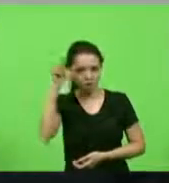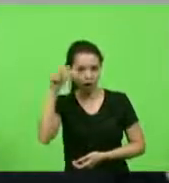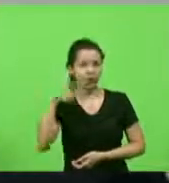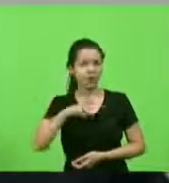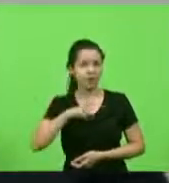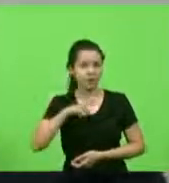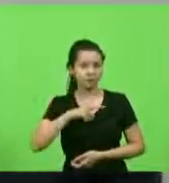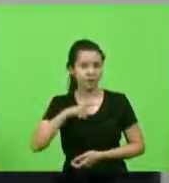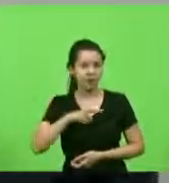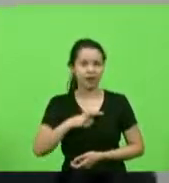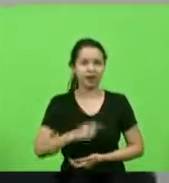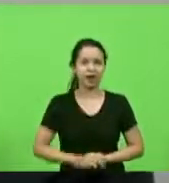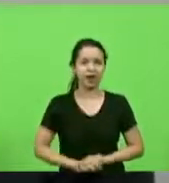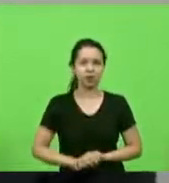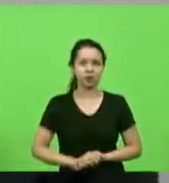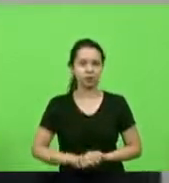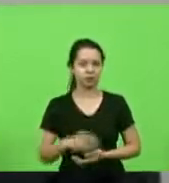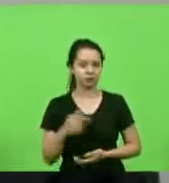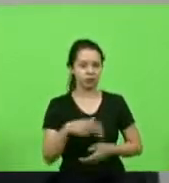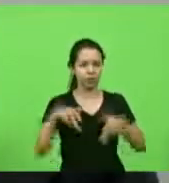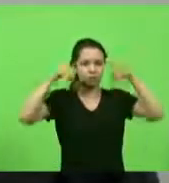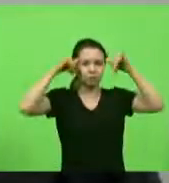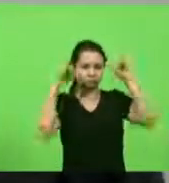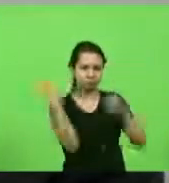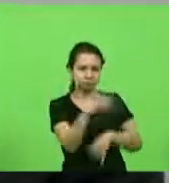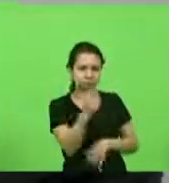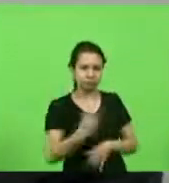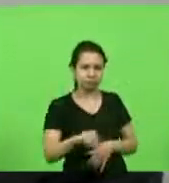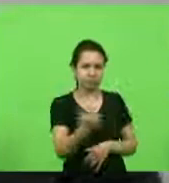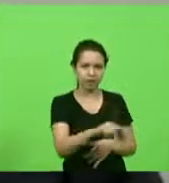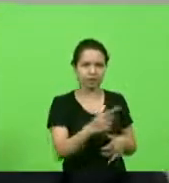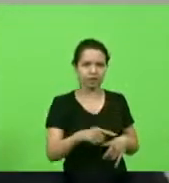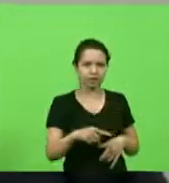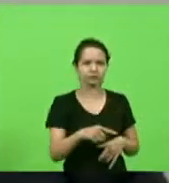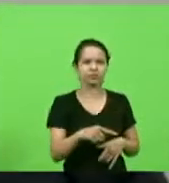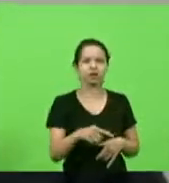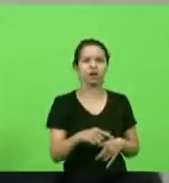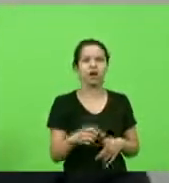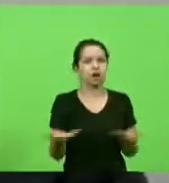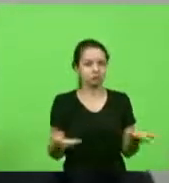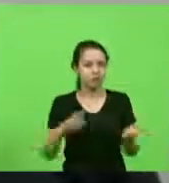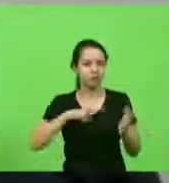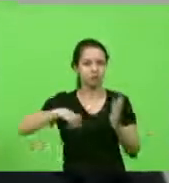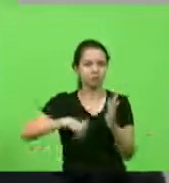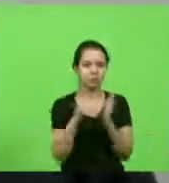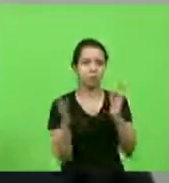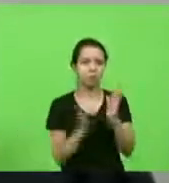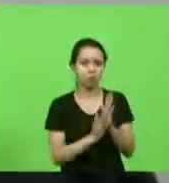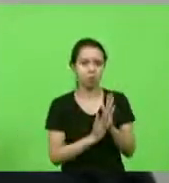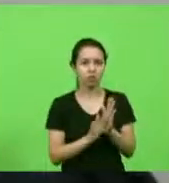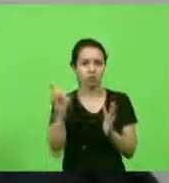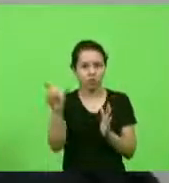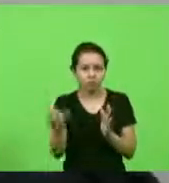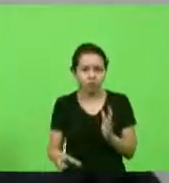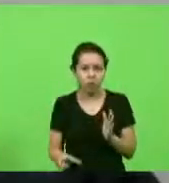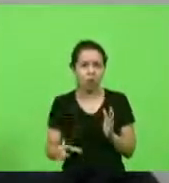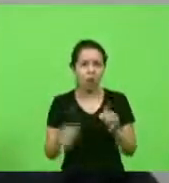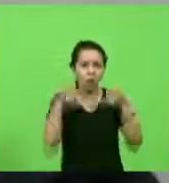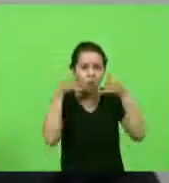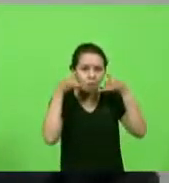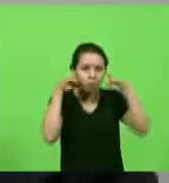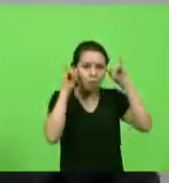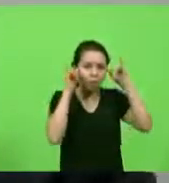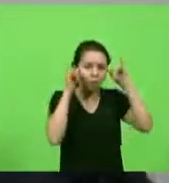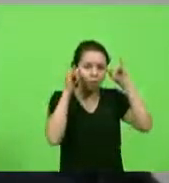e nós fizemos um projeto de lei sancionado hoje tem multa administrativa para farrista só que eles não respeitam